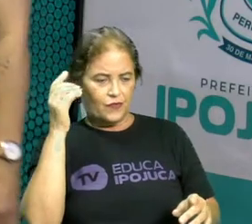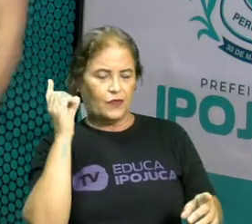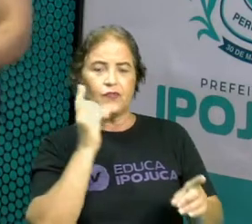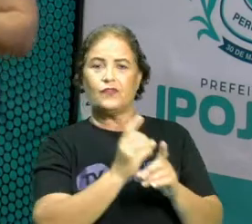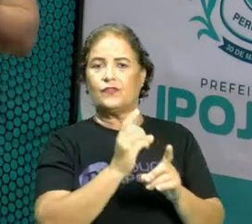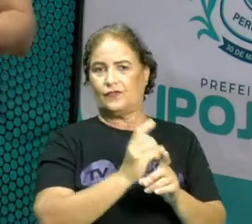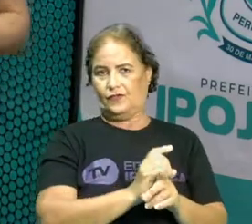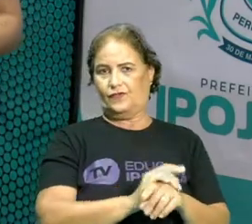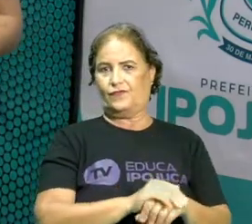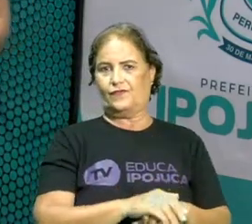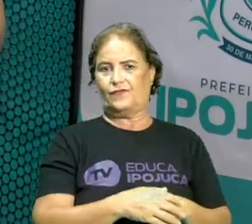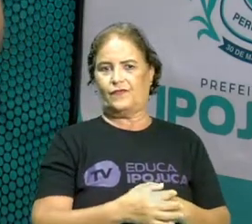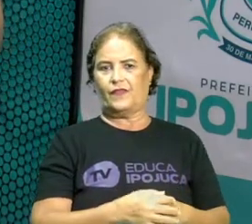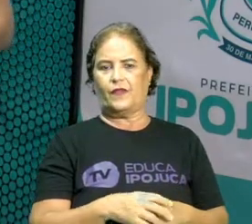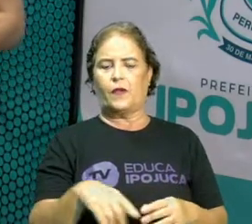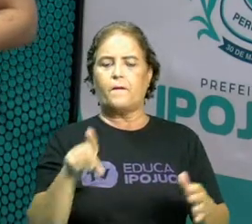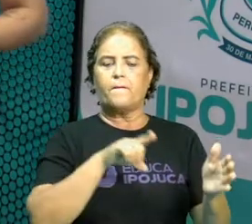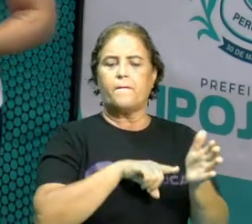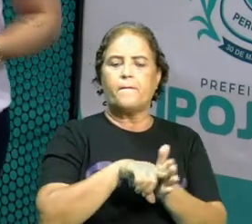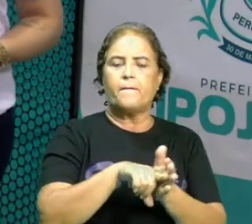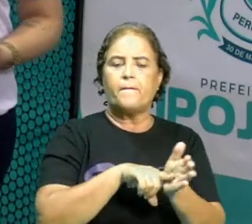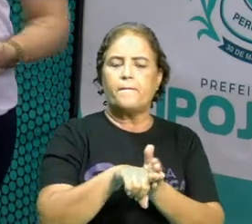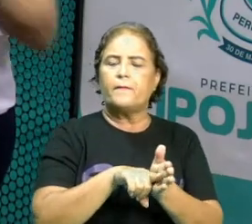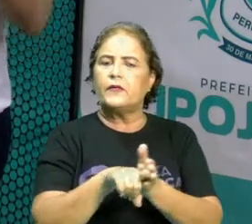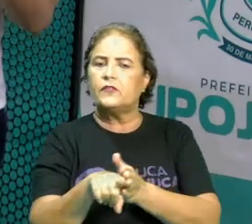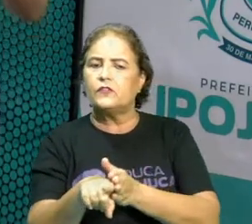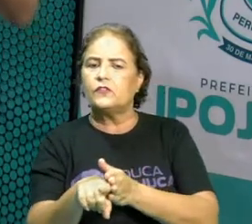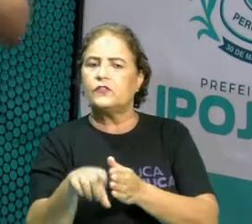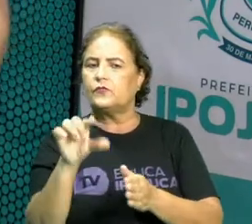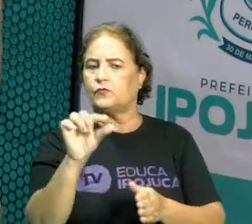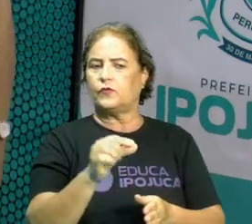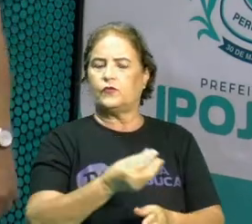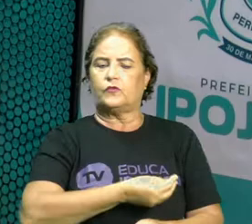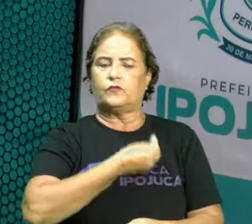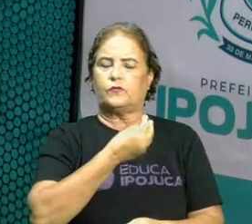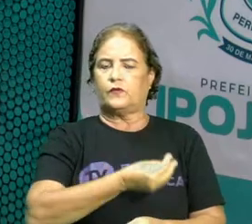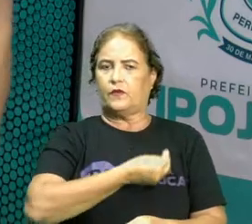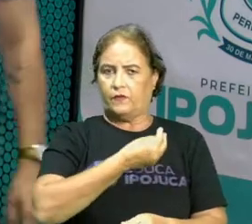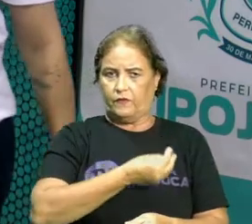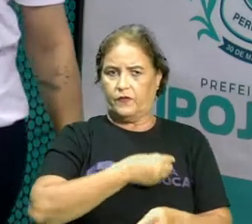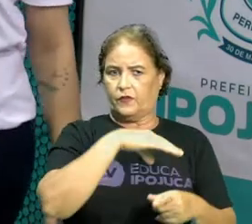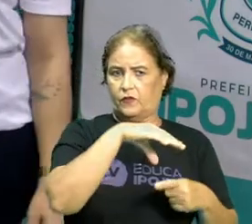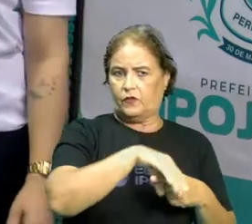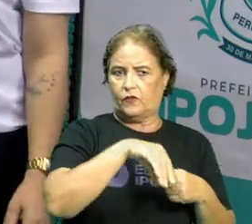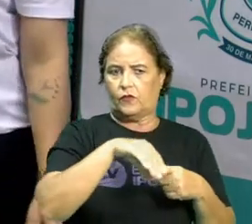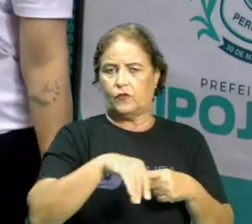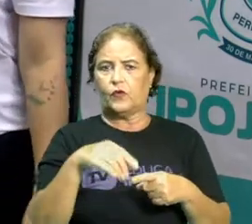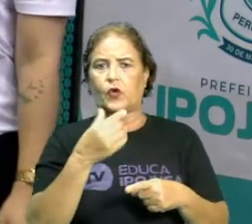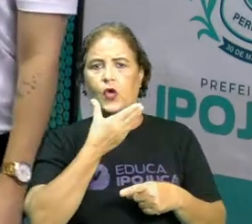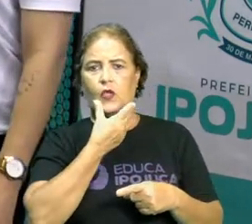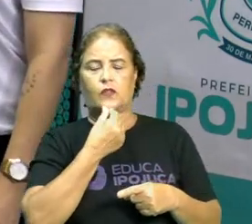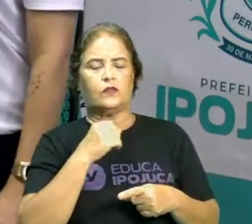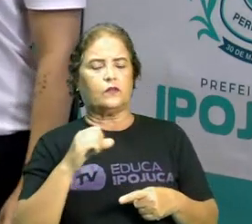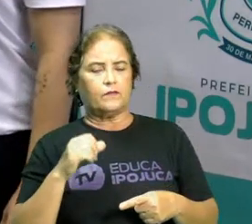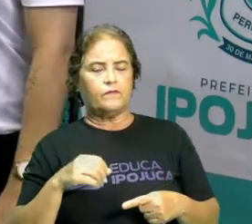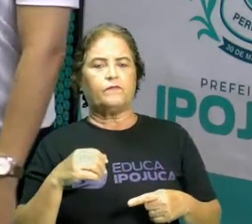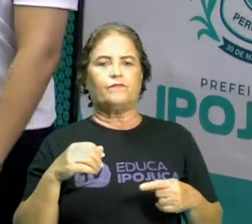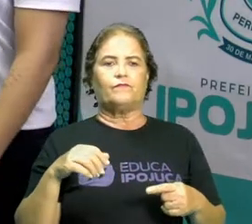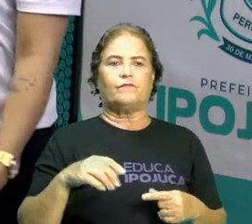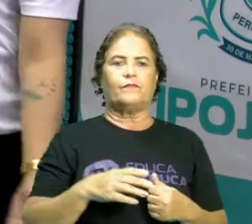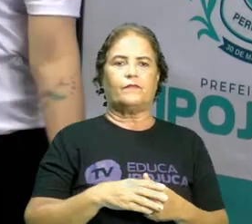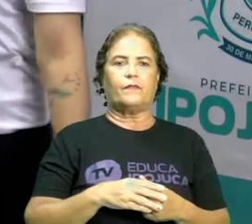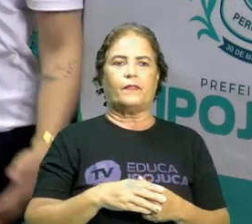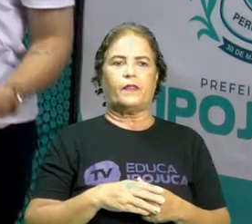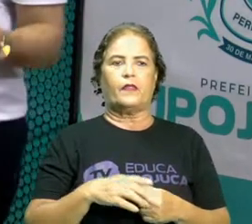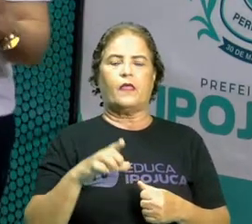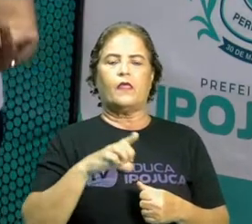tá certo? Então, pesquisem um pouco sobre a vida desse Cordelista, que vocês vão achar muita coisa interessante. E aqui estão